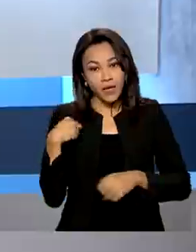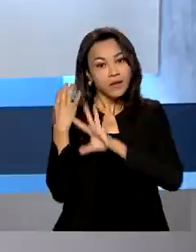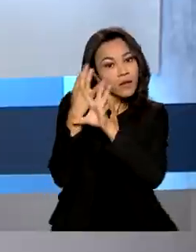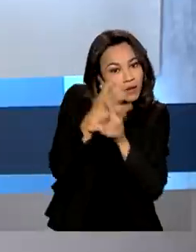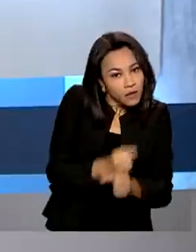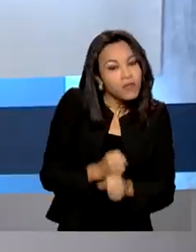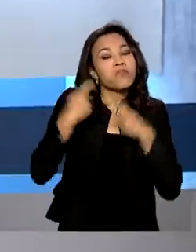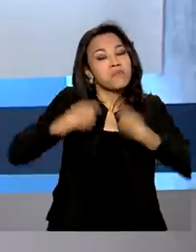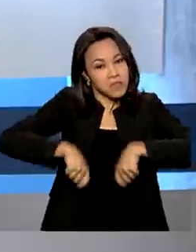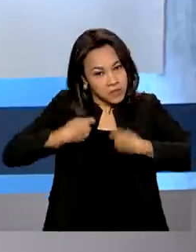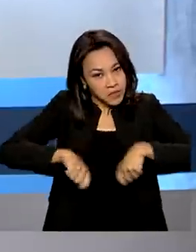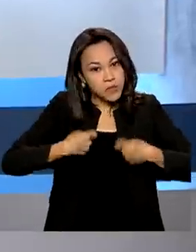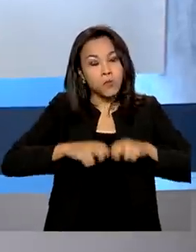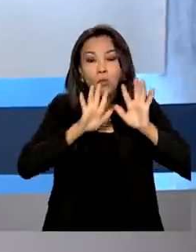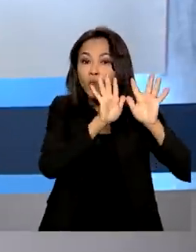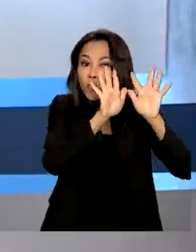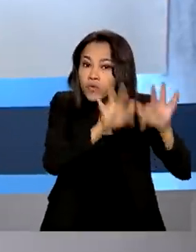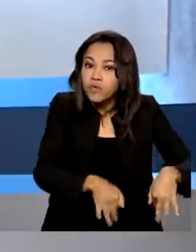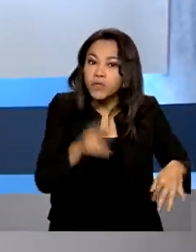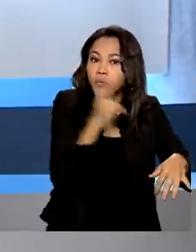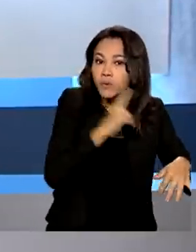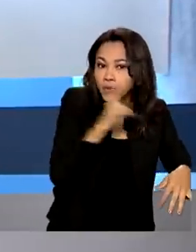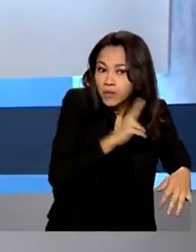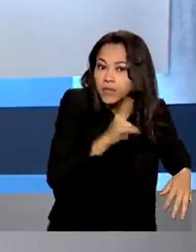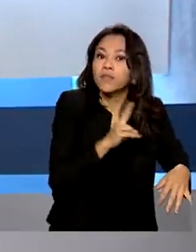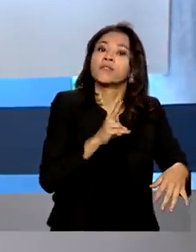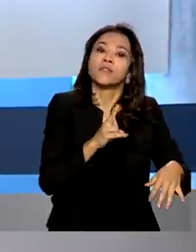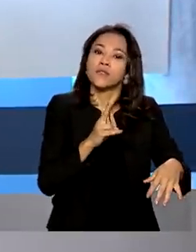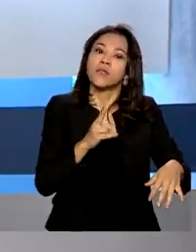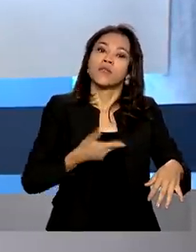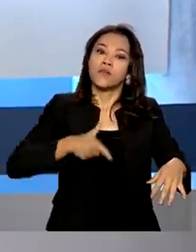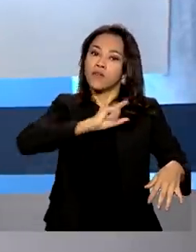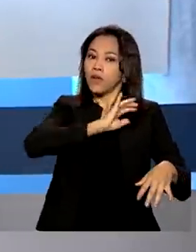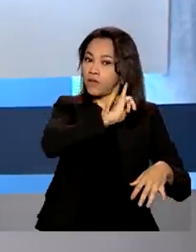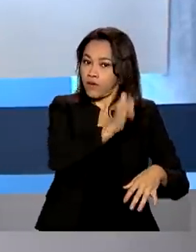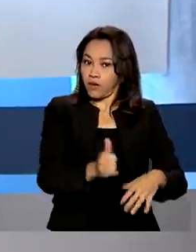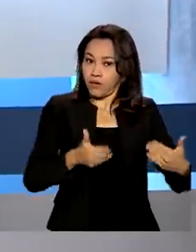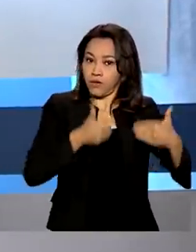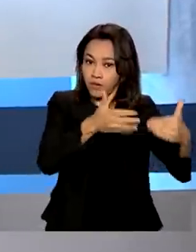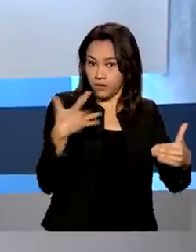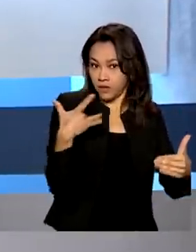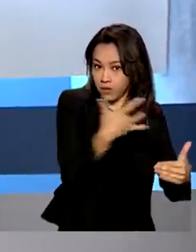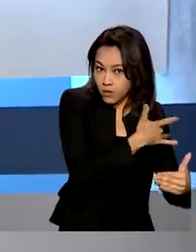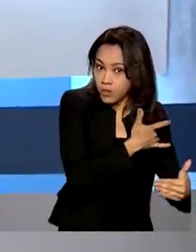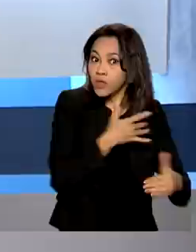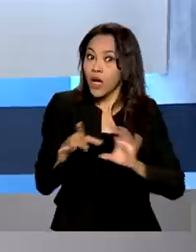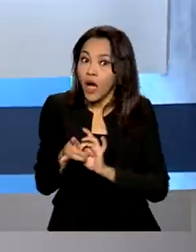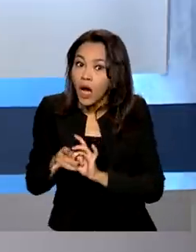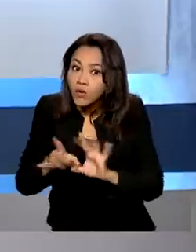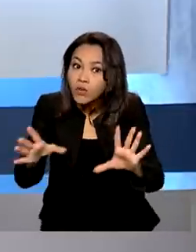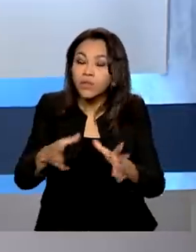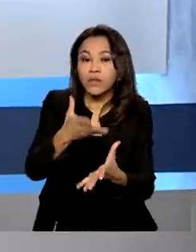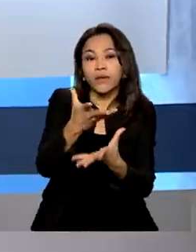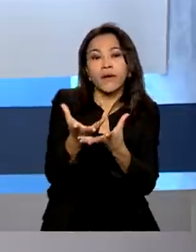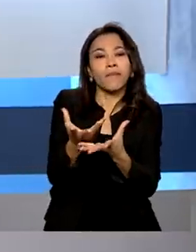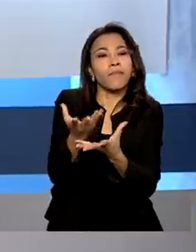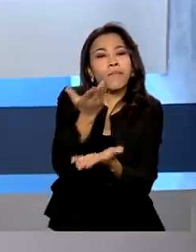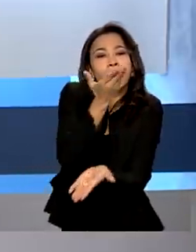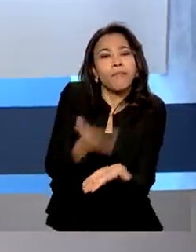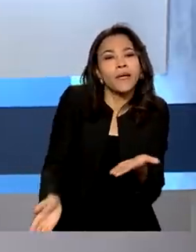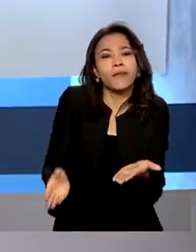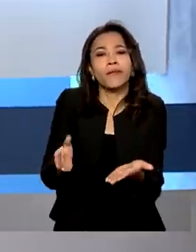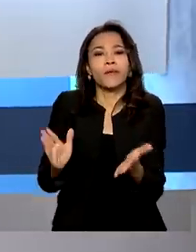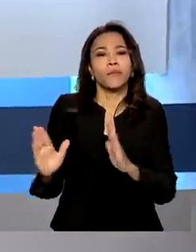necessária porque, com o fim da emergência de saúde pública, declarada pelo Ministério da Saúde, as autorizações perderiam automaticamente a